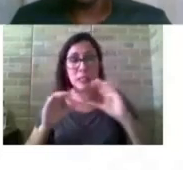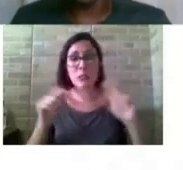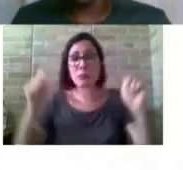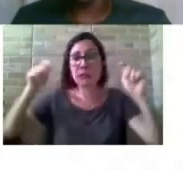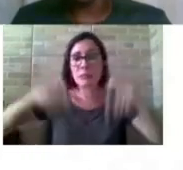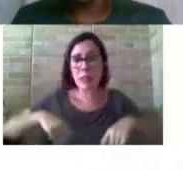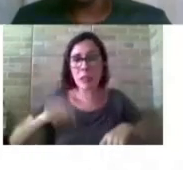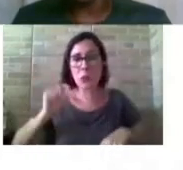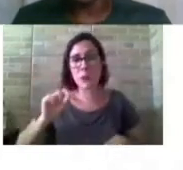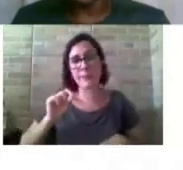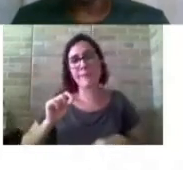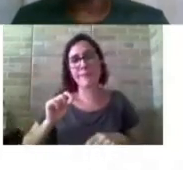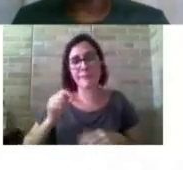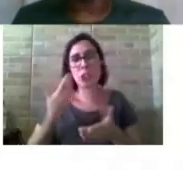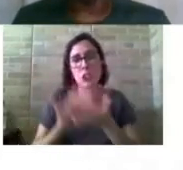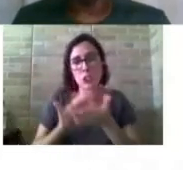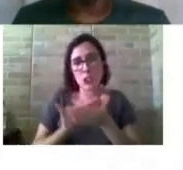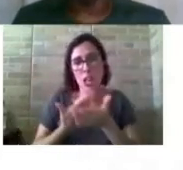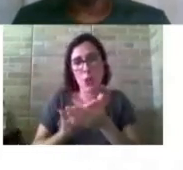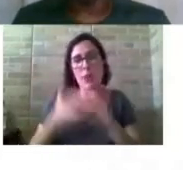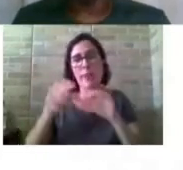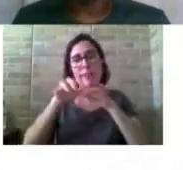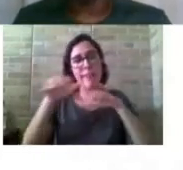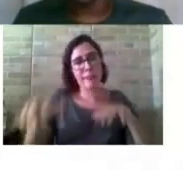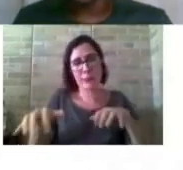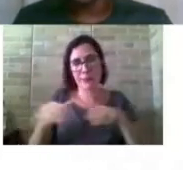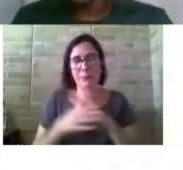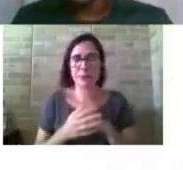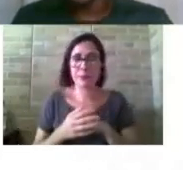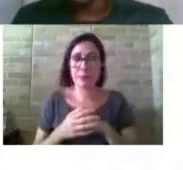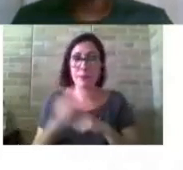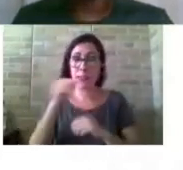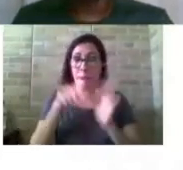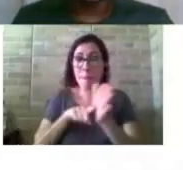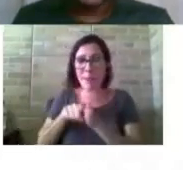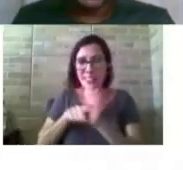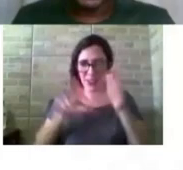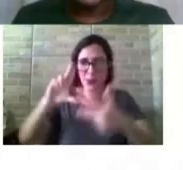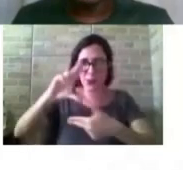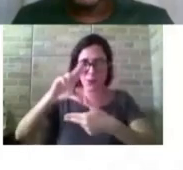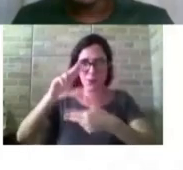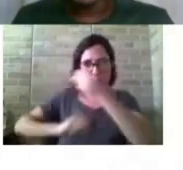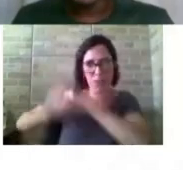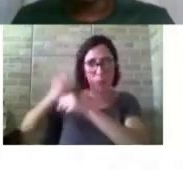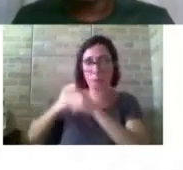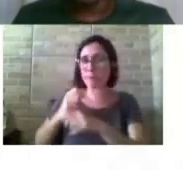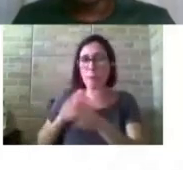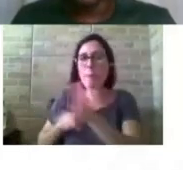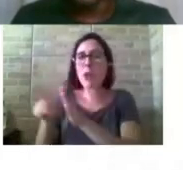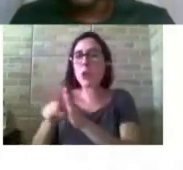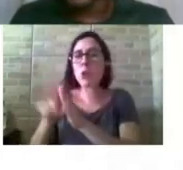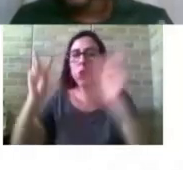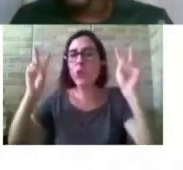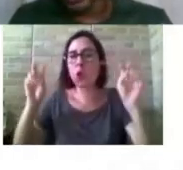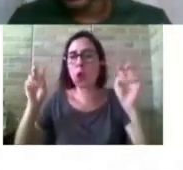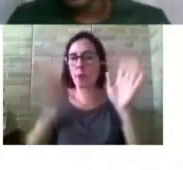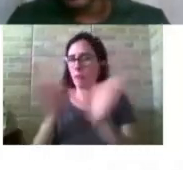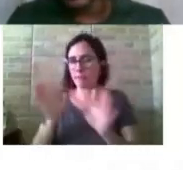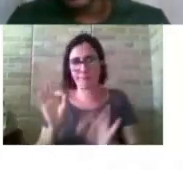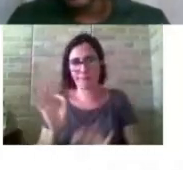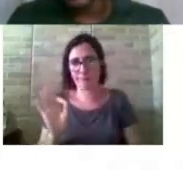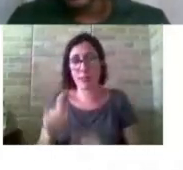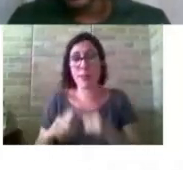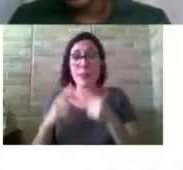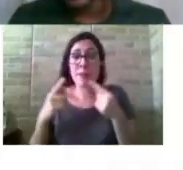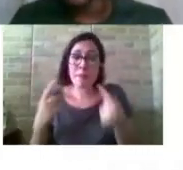remotas. A pesquisa não abordou questões referentes à acessibilidade, mas, por esses números, por esse quadro